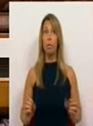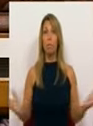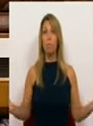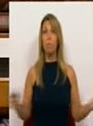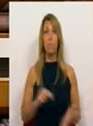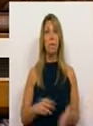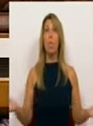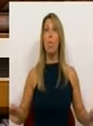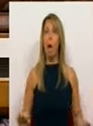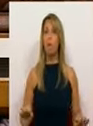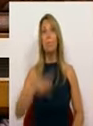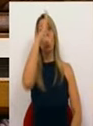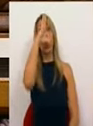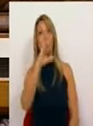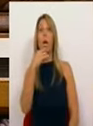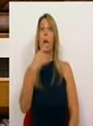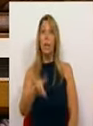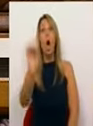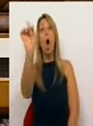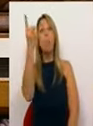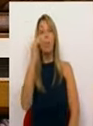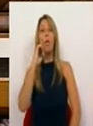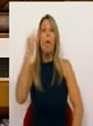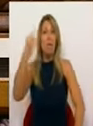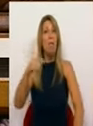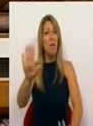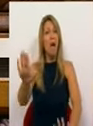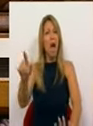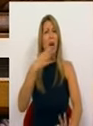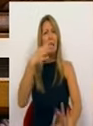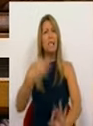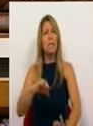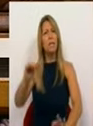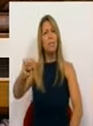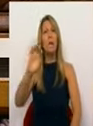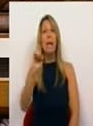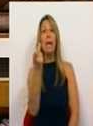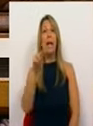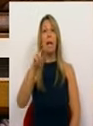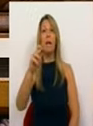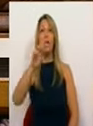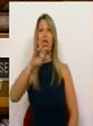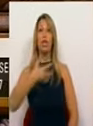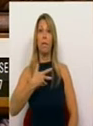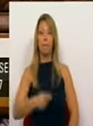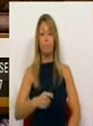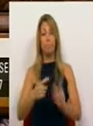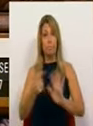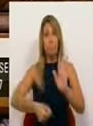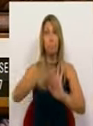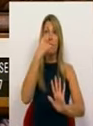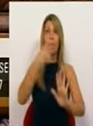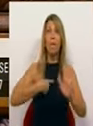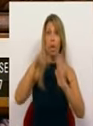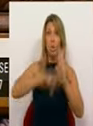o Governo afirmou que ele deveria estar, em Carnachide. E os erros e as falhas apontadas ao longo do relatório continuam,